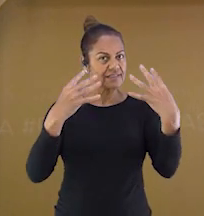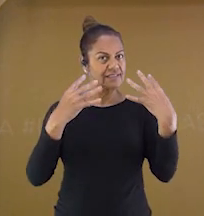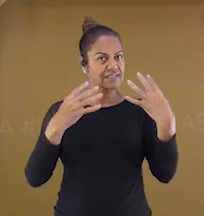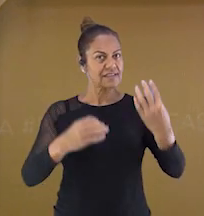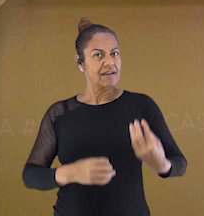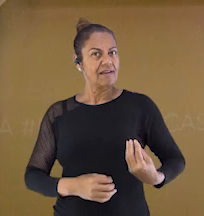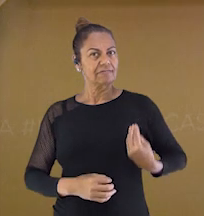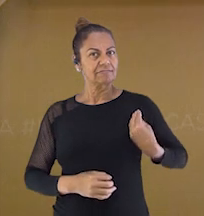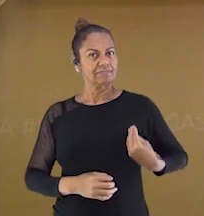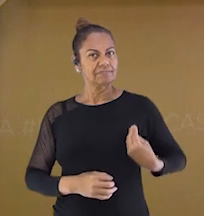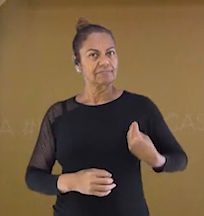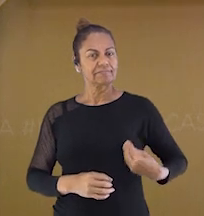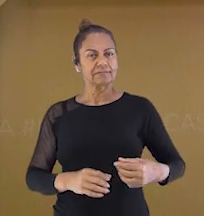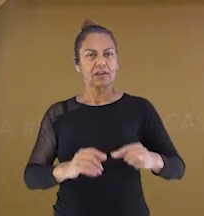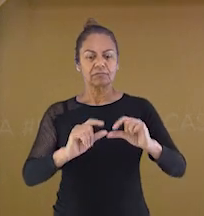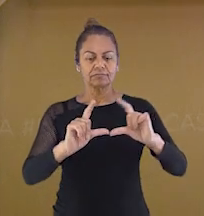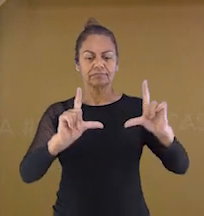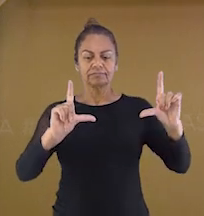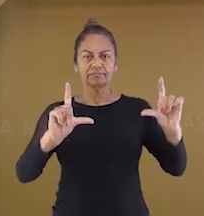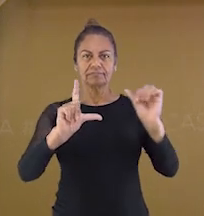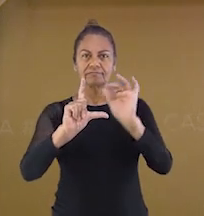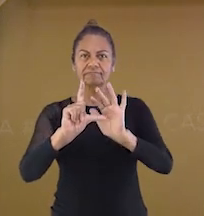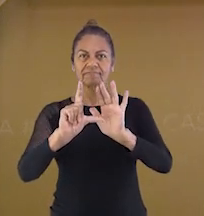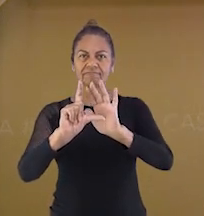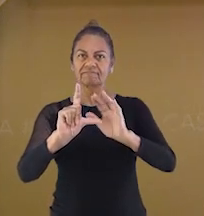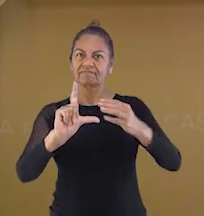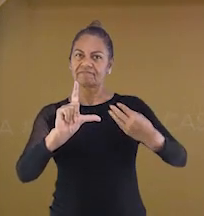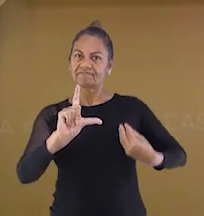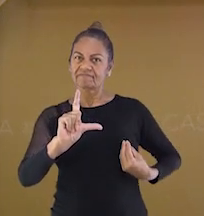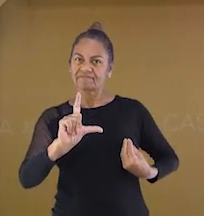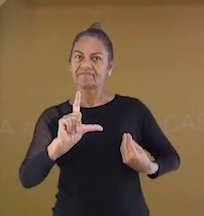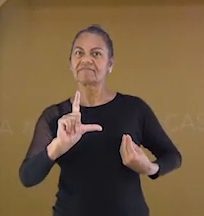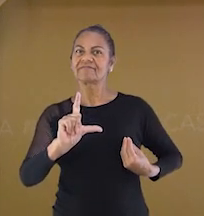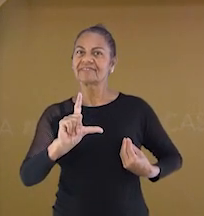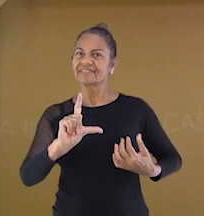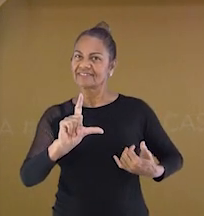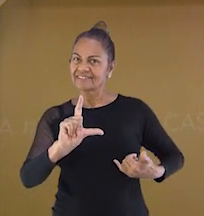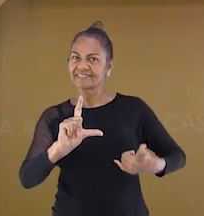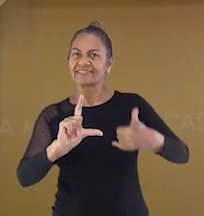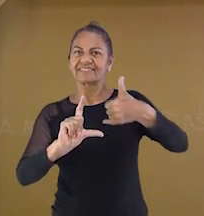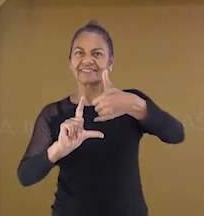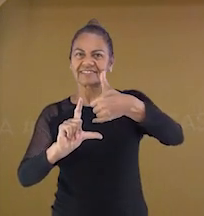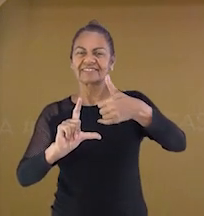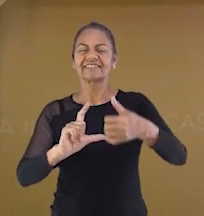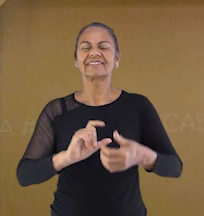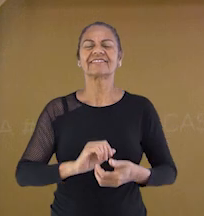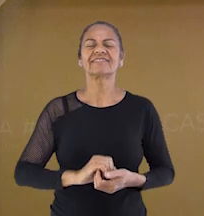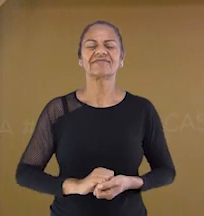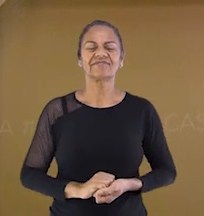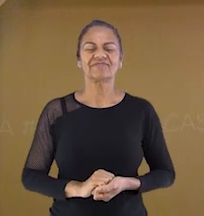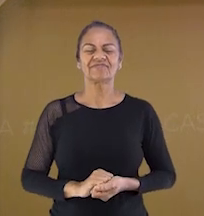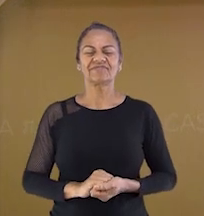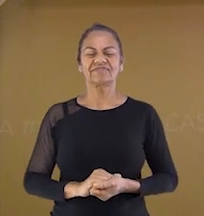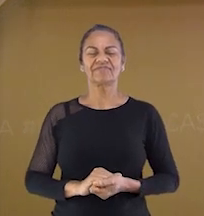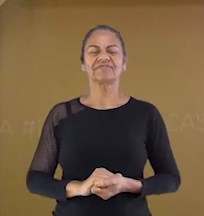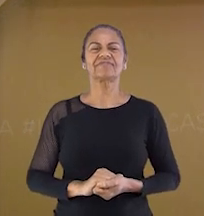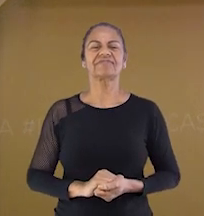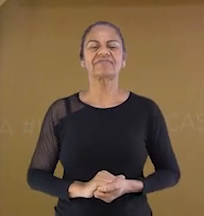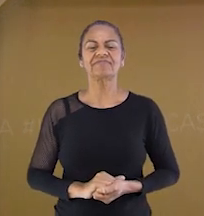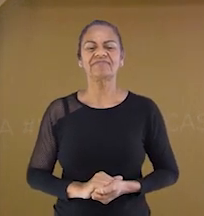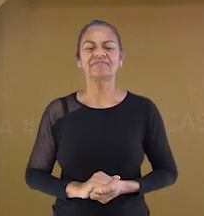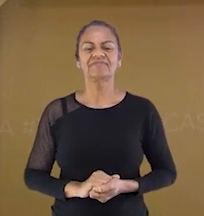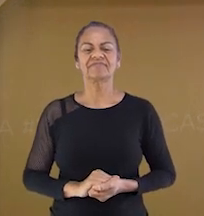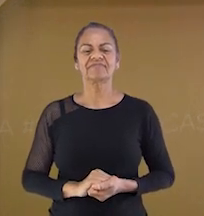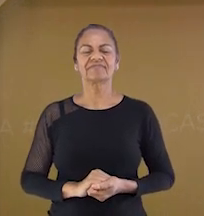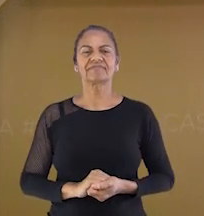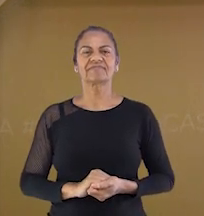super fácil e rápido. Basta apontar a câmera para o QR Code que aparece aqui na sua